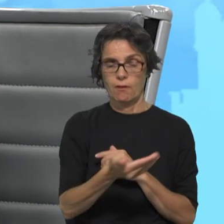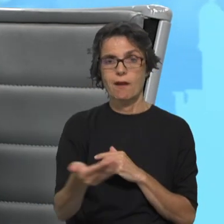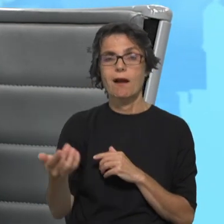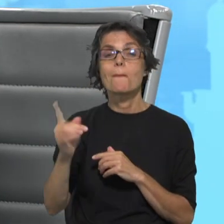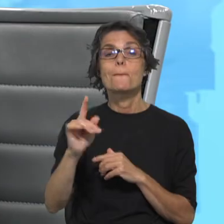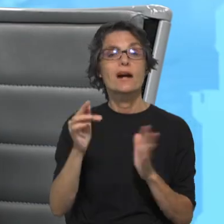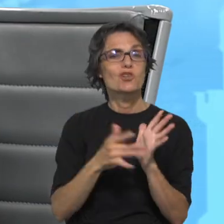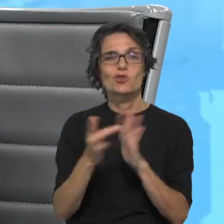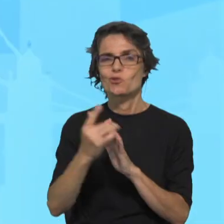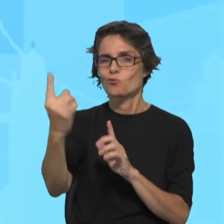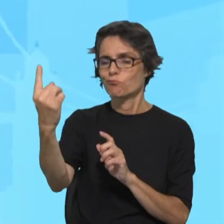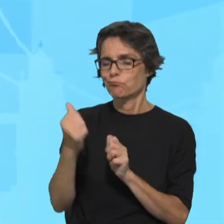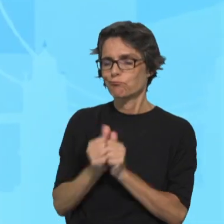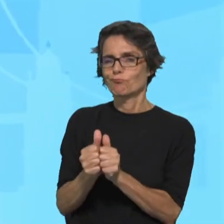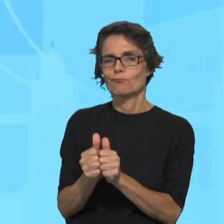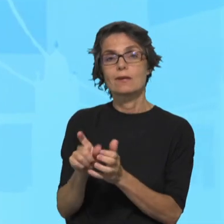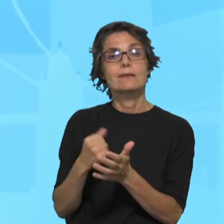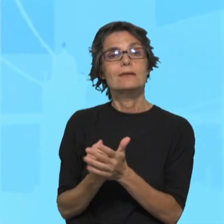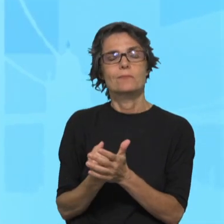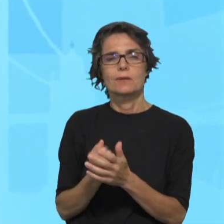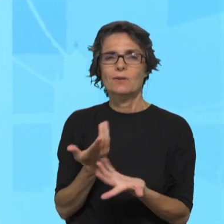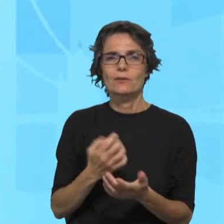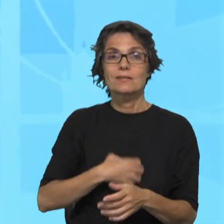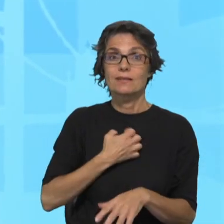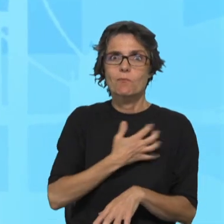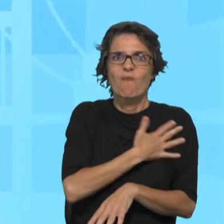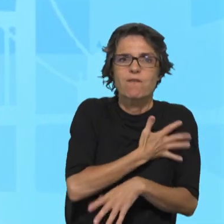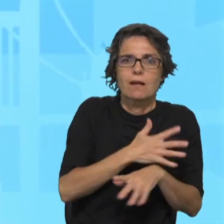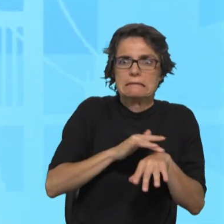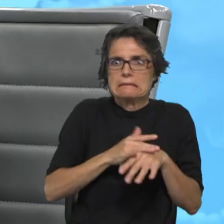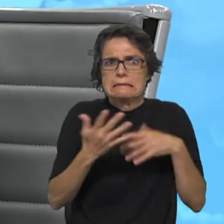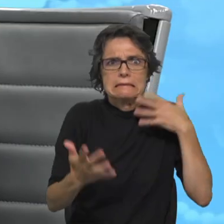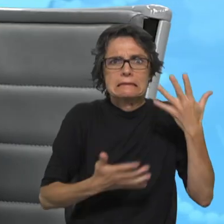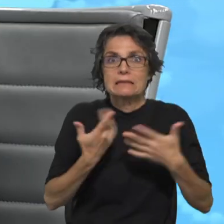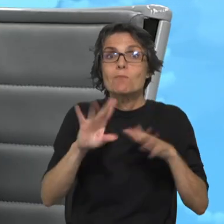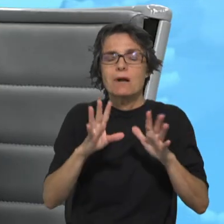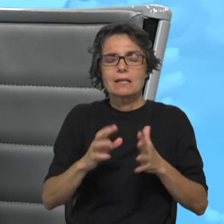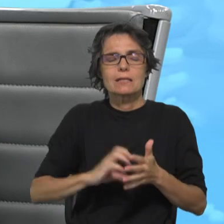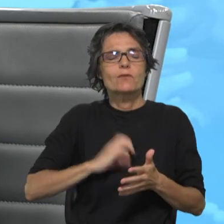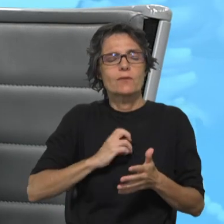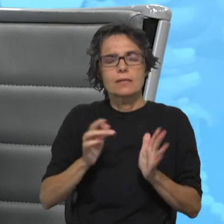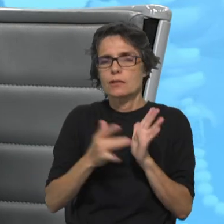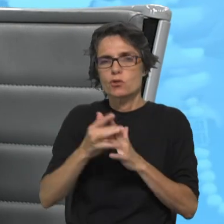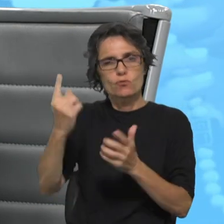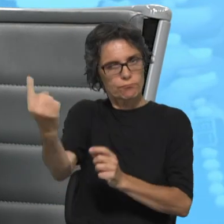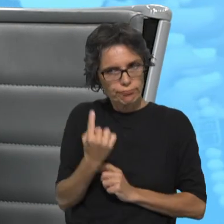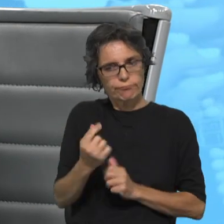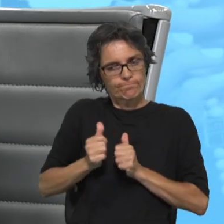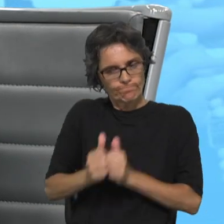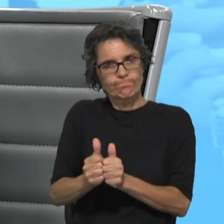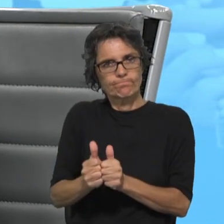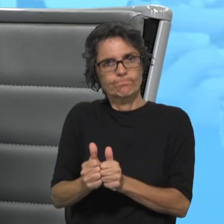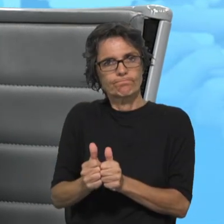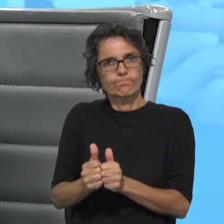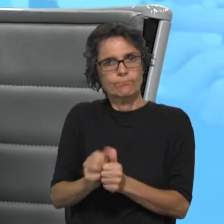encontro. As vezes, fragilidade, impotência, mas também esse lugar seguro. certeza de que Jesus vai chegar e Jesus chega.